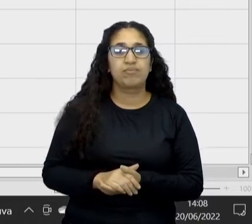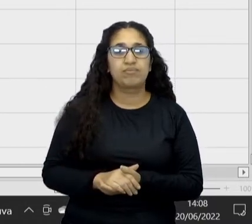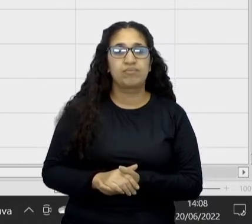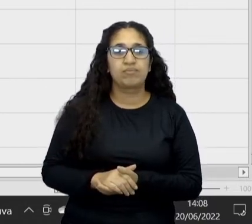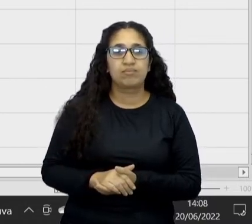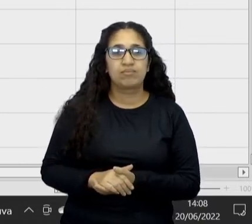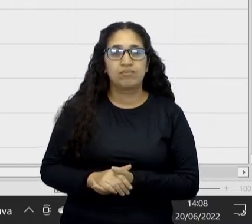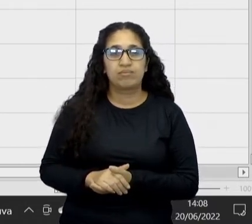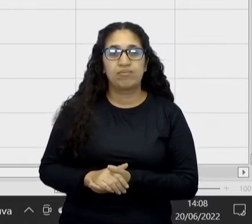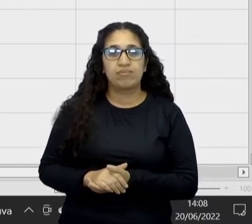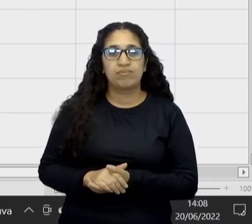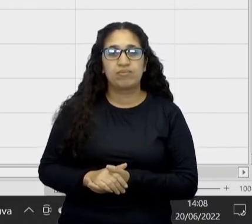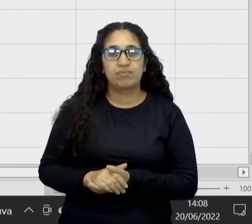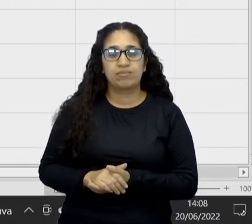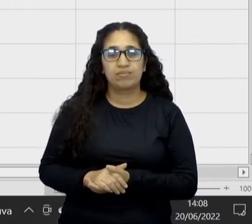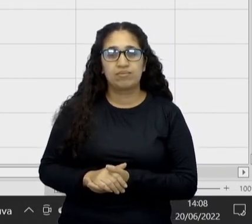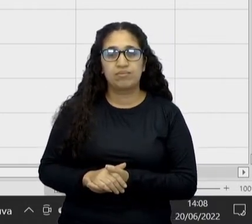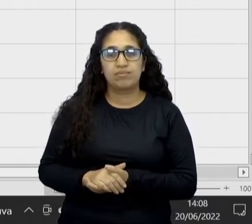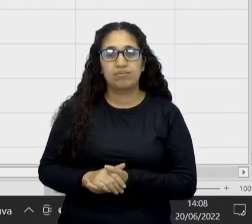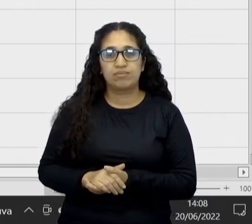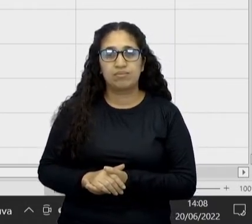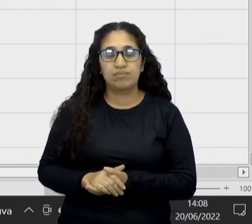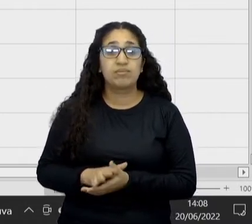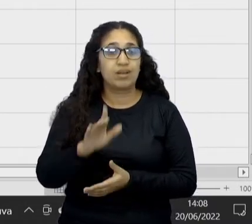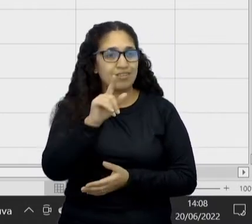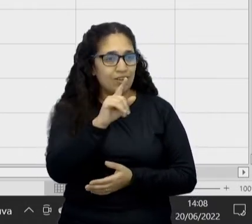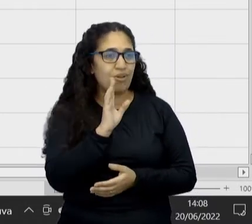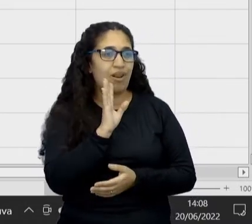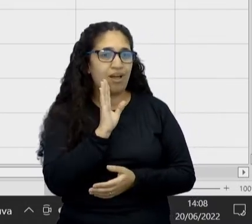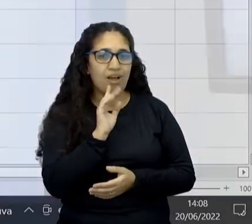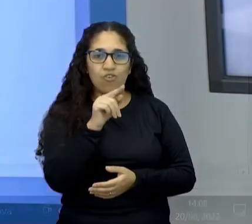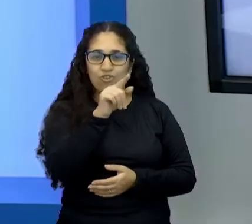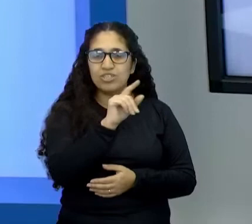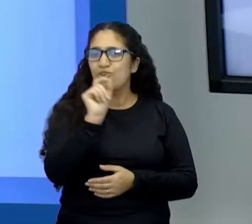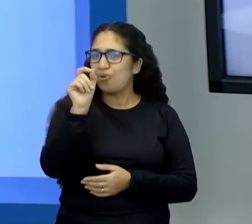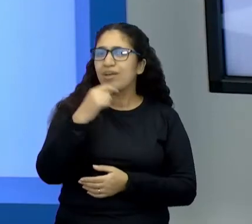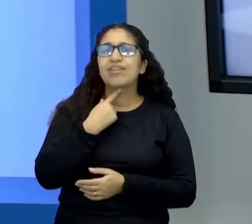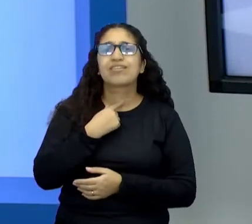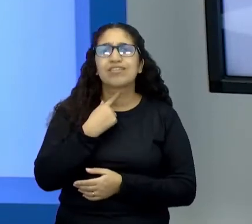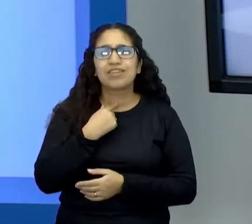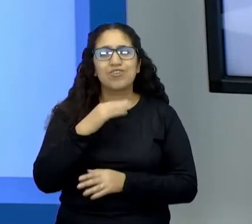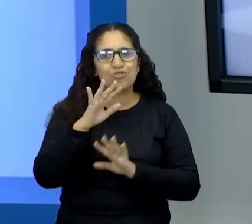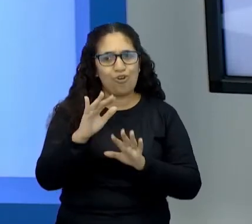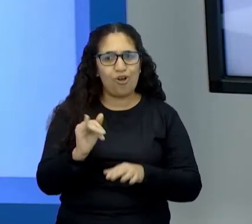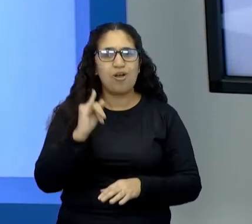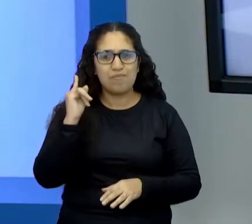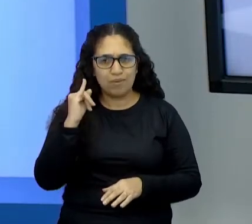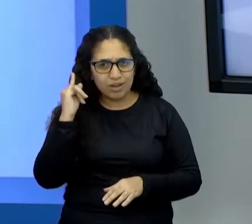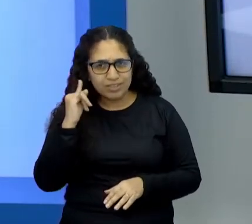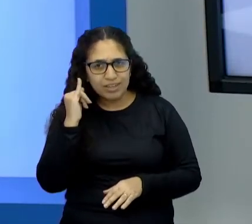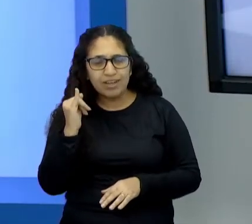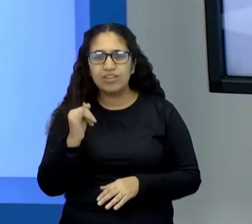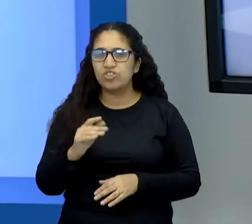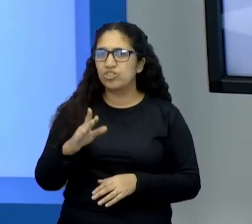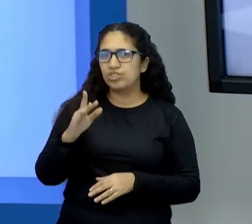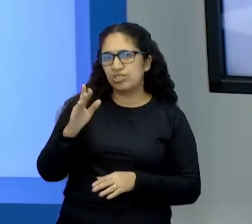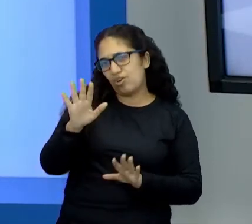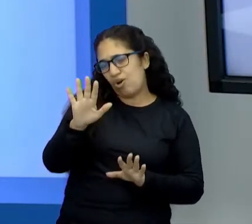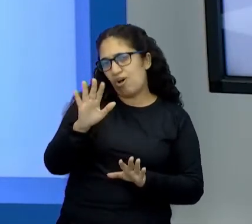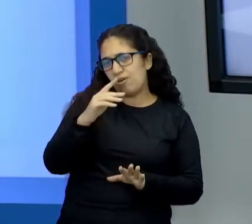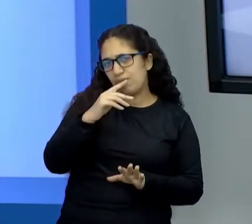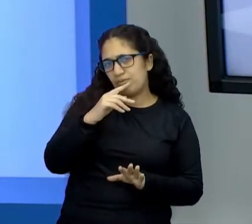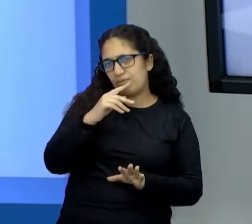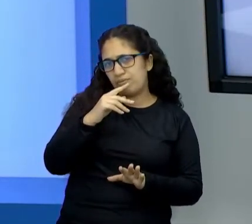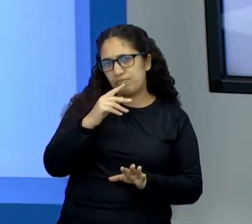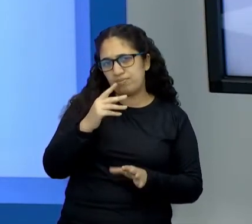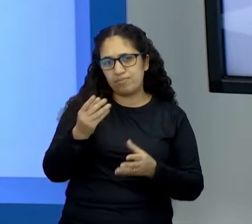Esse valorzinho pra alguma... E o que eu achei legal você falando dos desejos, que é importante mesmo a gente pensar nisso, né? Eu uso a expressão me